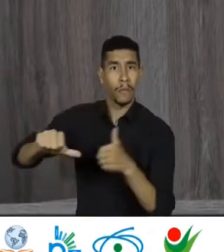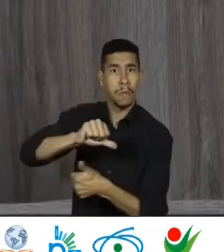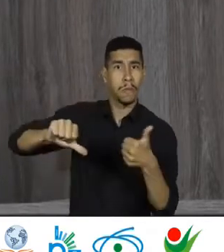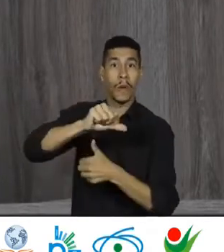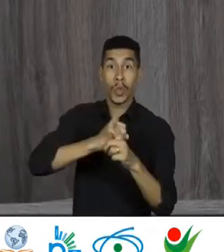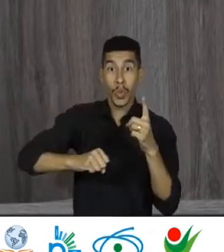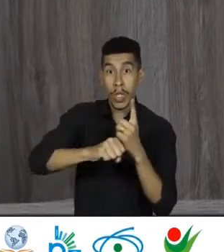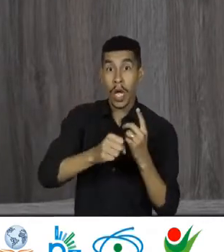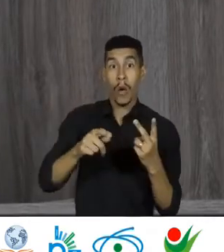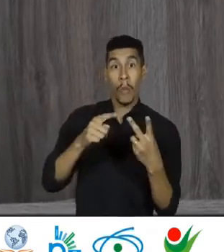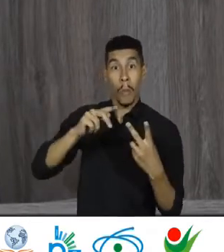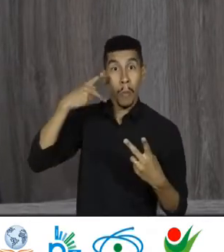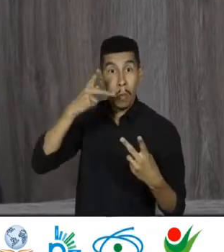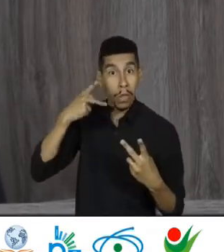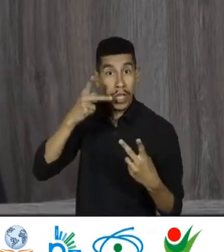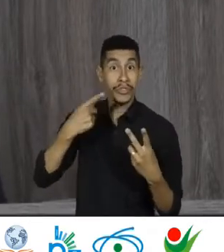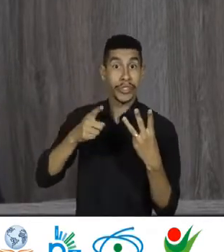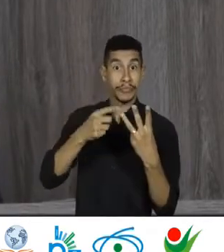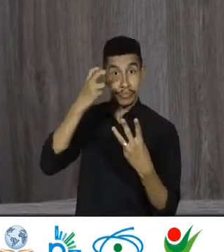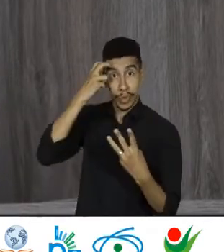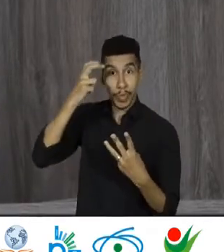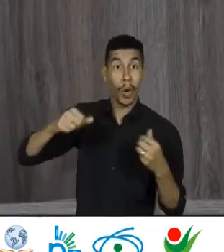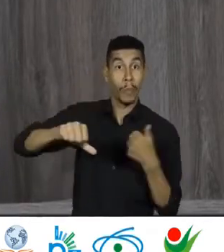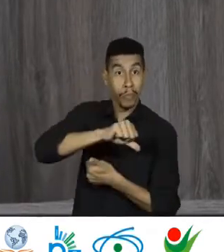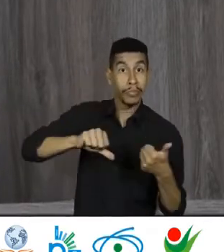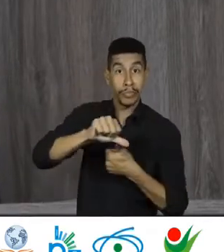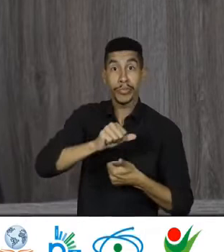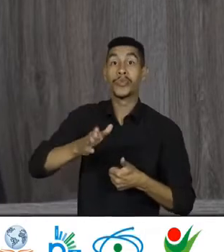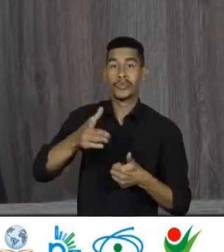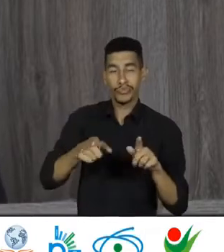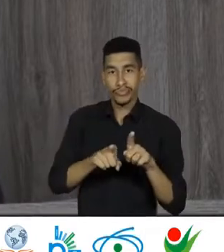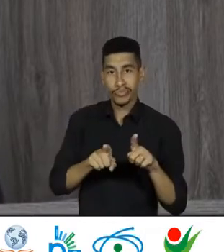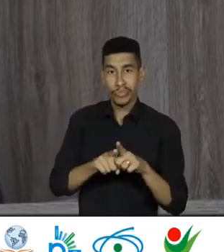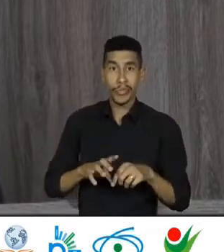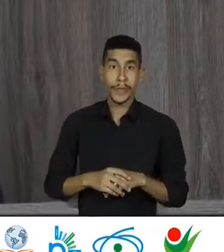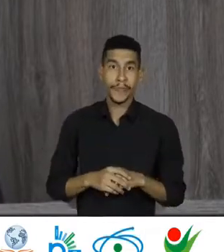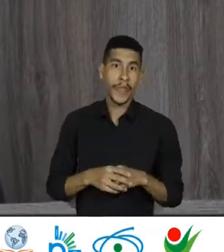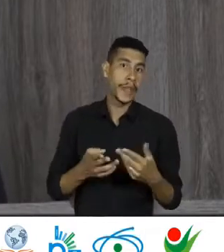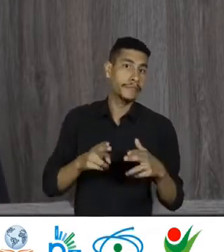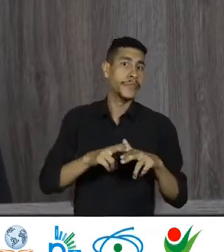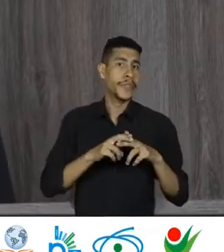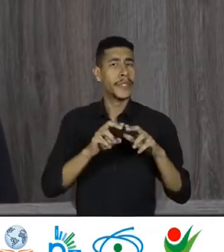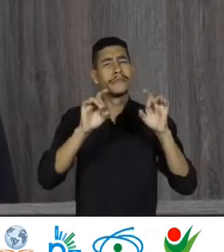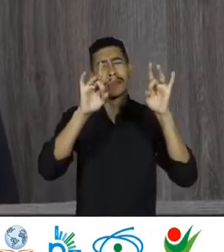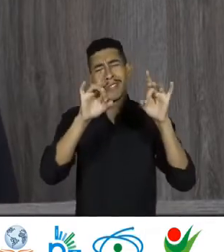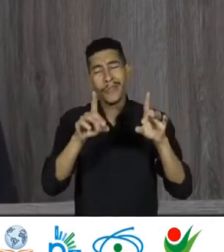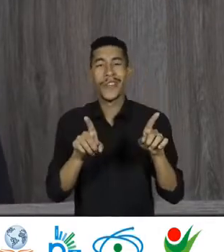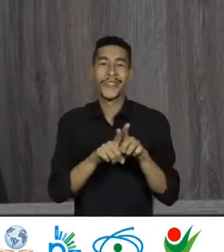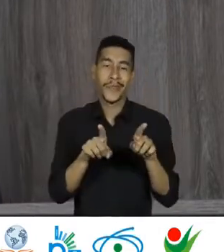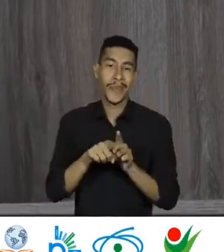culturais. E por conseguinte também, especialmente o que nos